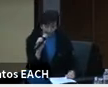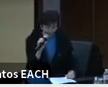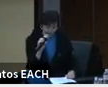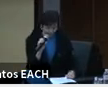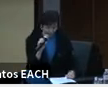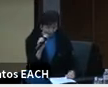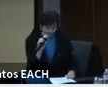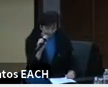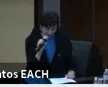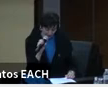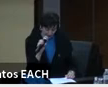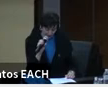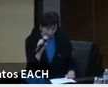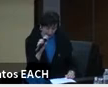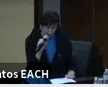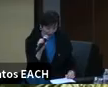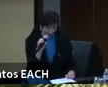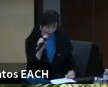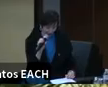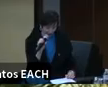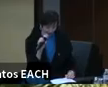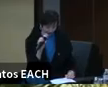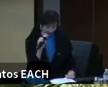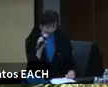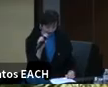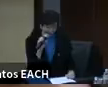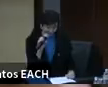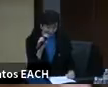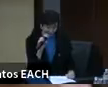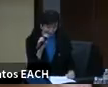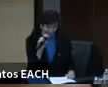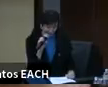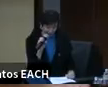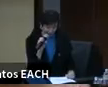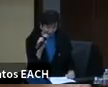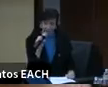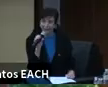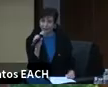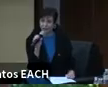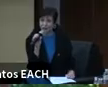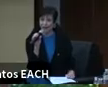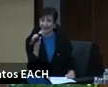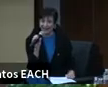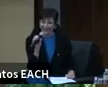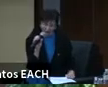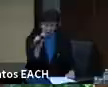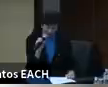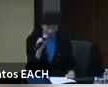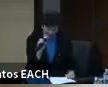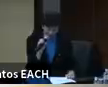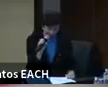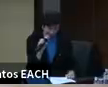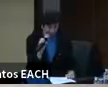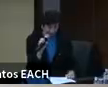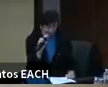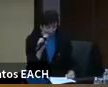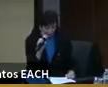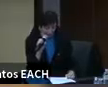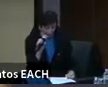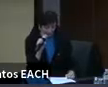Bubble de 2011, discorrendo como a personalização de resultados a partir de coleta de dados